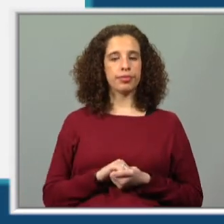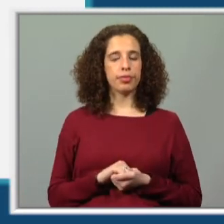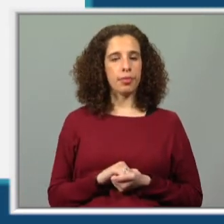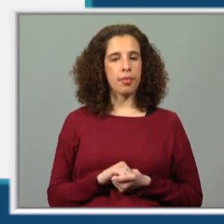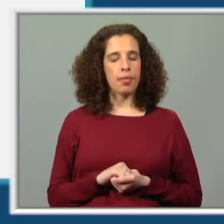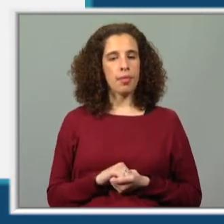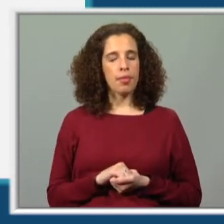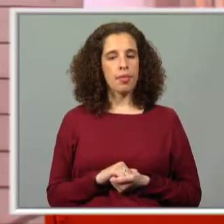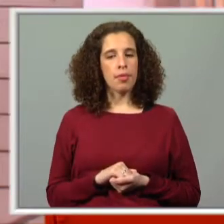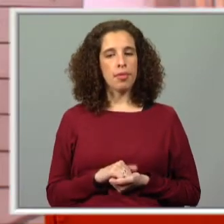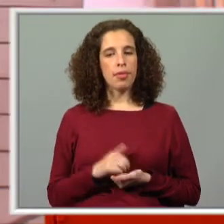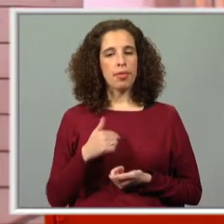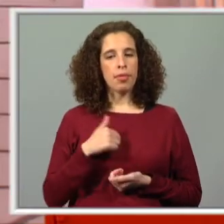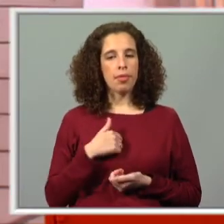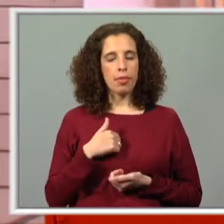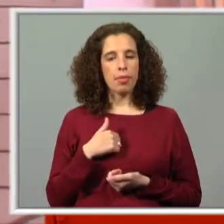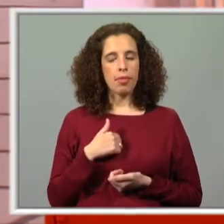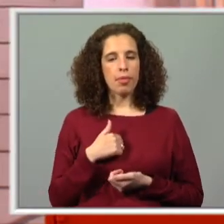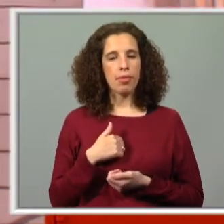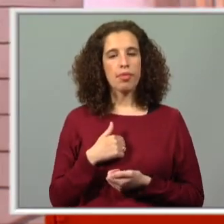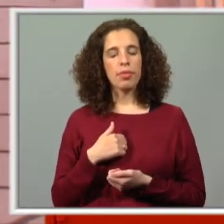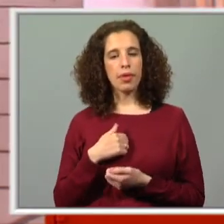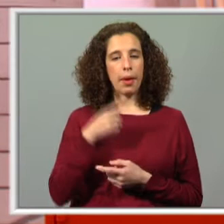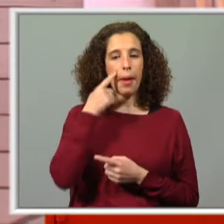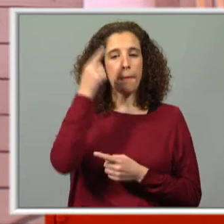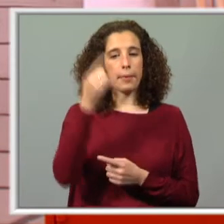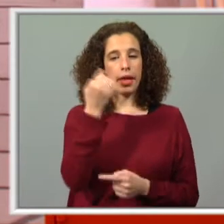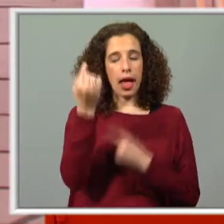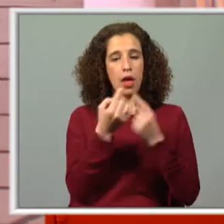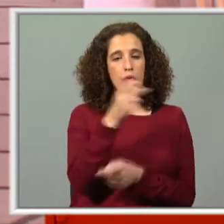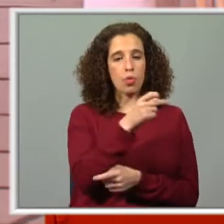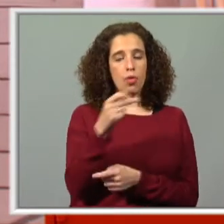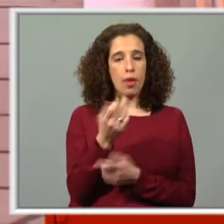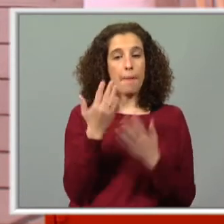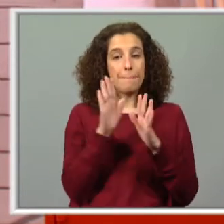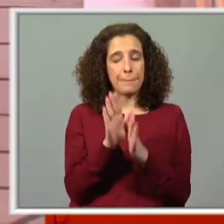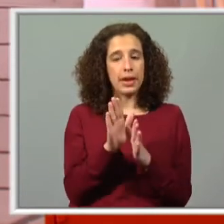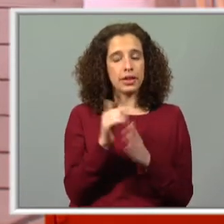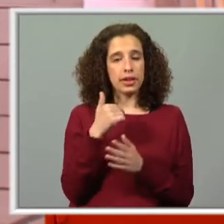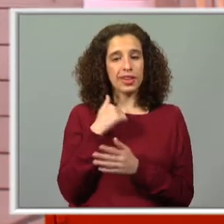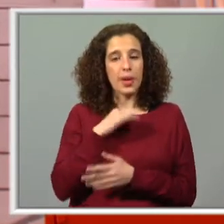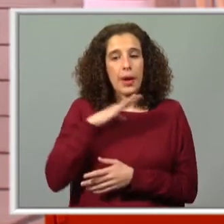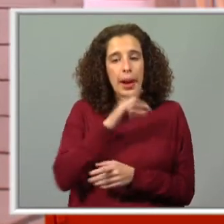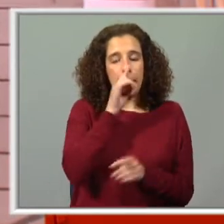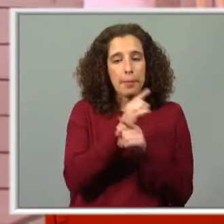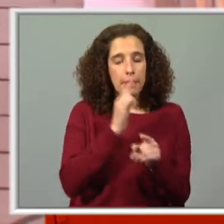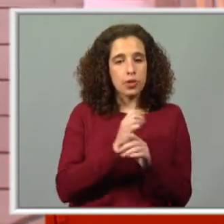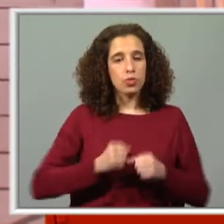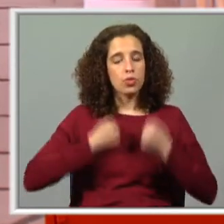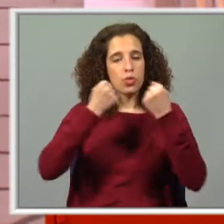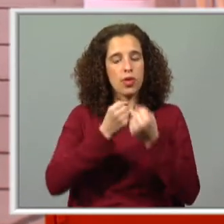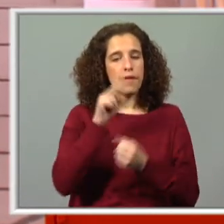Ou seja, eu vou apresentar-vos algumas afirmações, mas aquelas que eu quero que nós consigamos